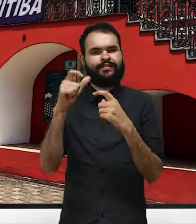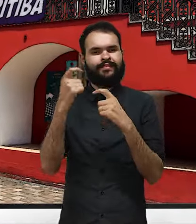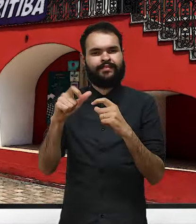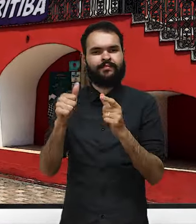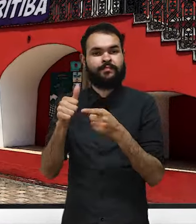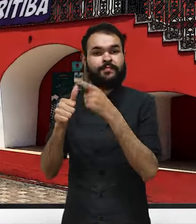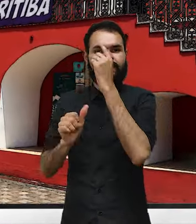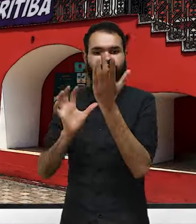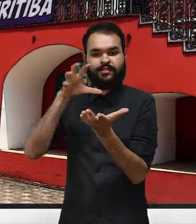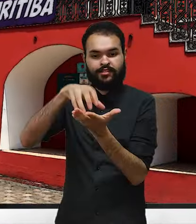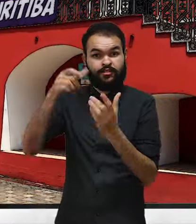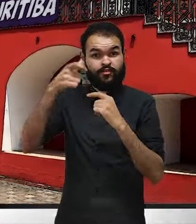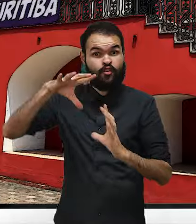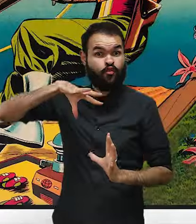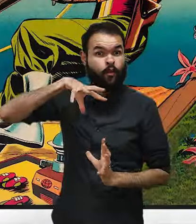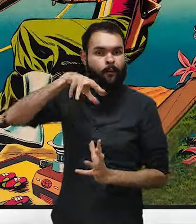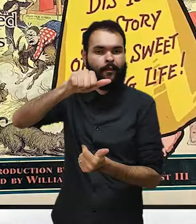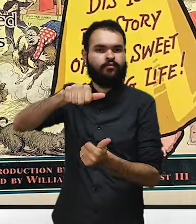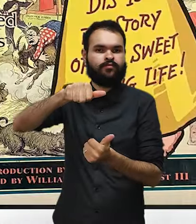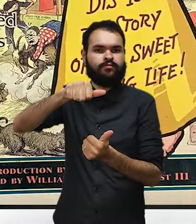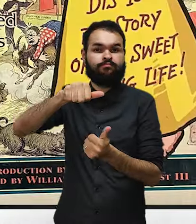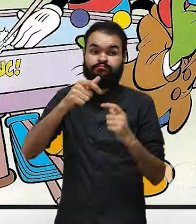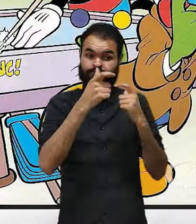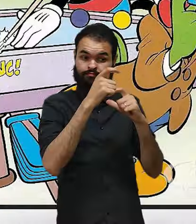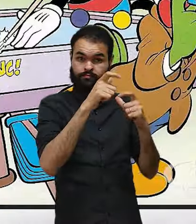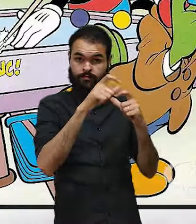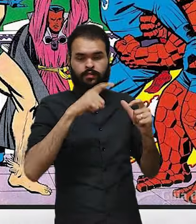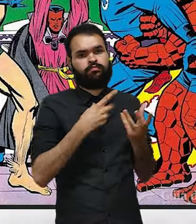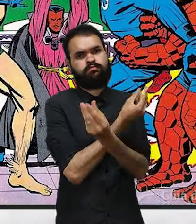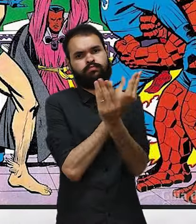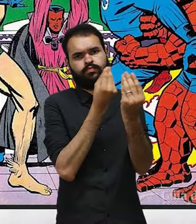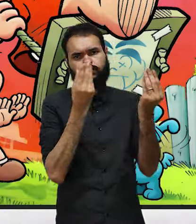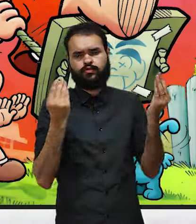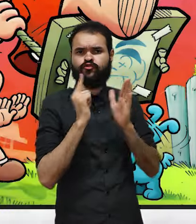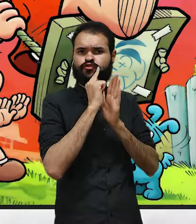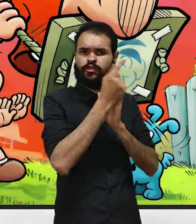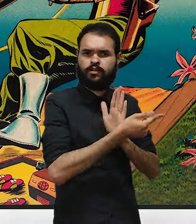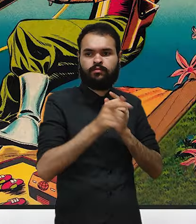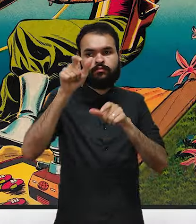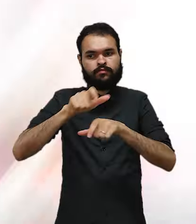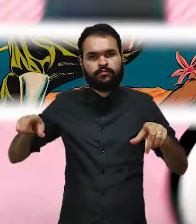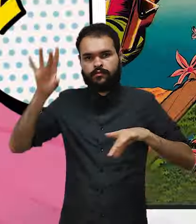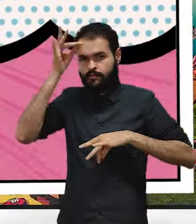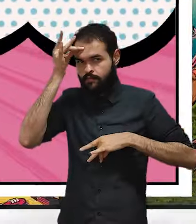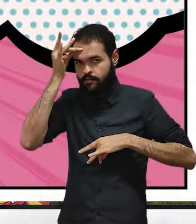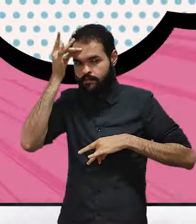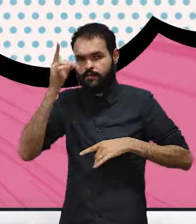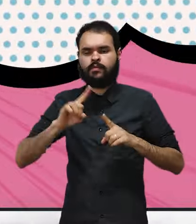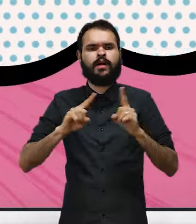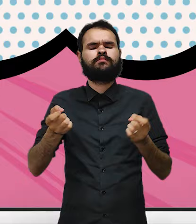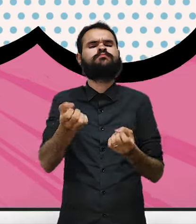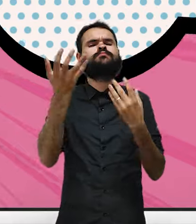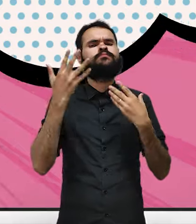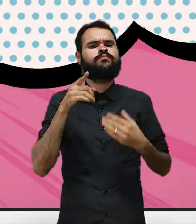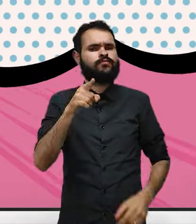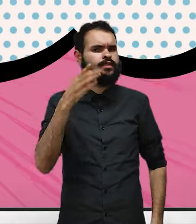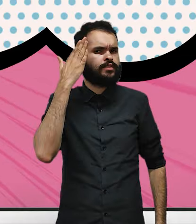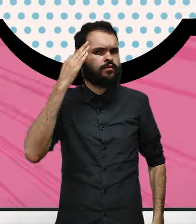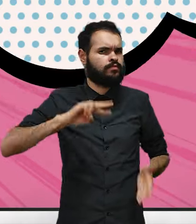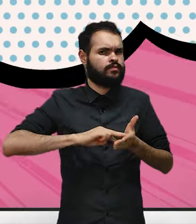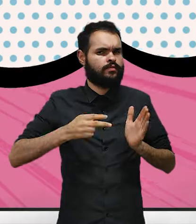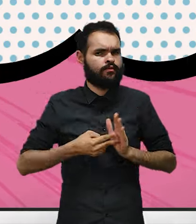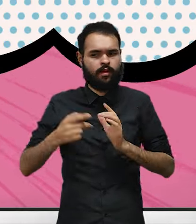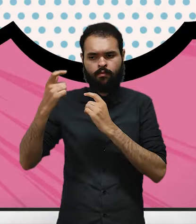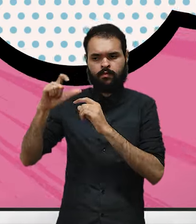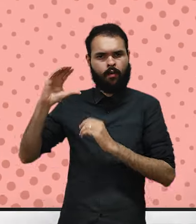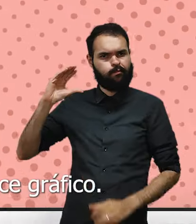temos a primeira gibbeteca do mundo? As HQs têm uma gama de gêneros e personagens. Mas me conta uma coisa, você sabe o que